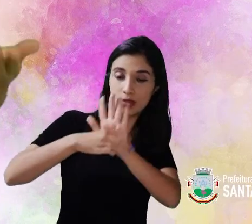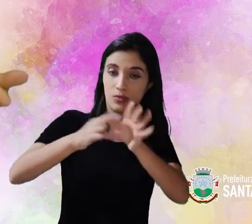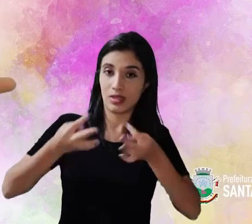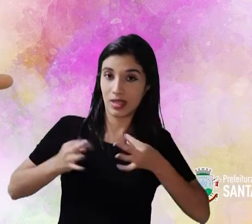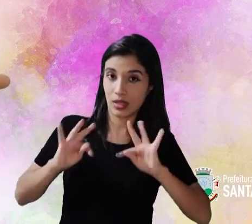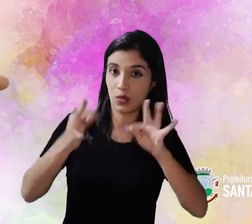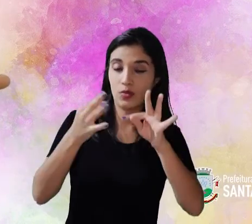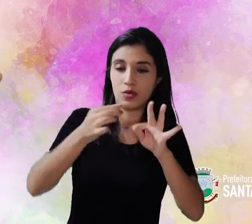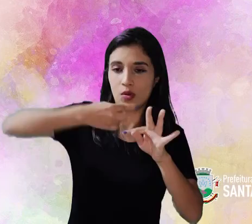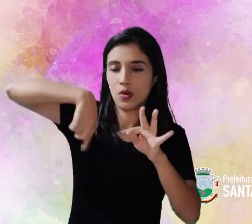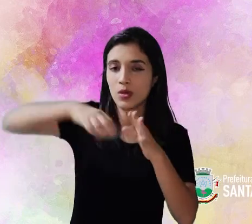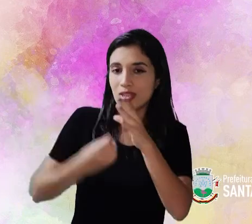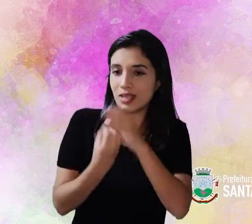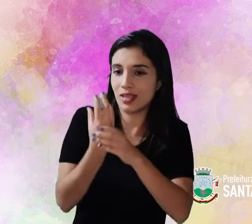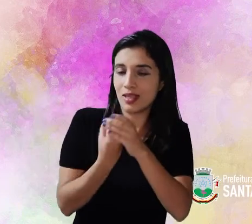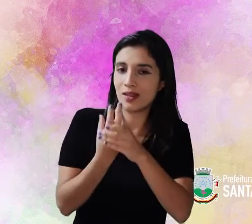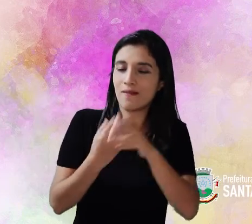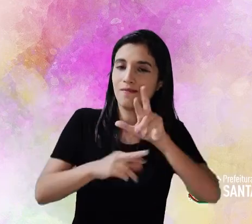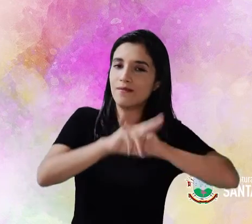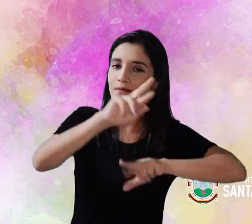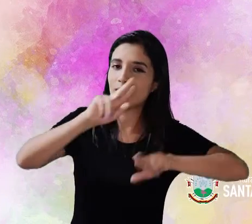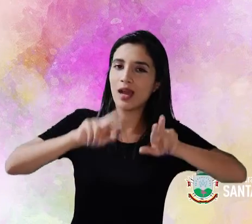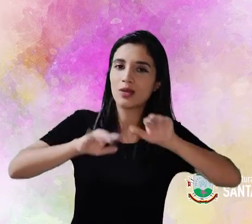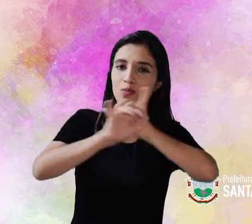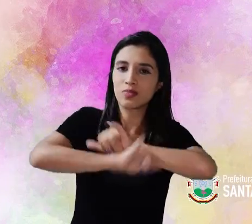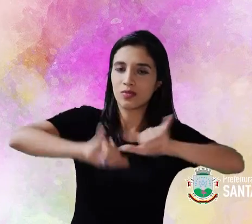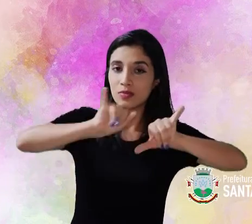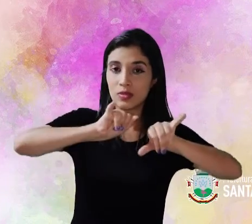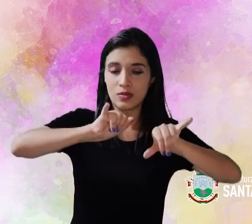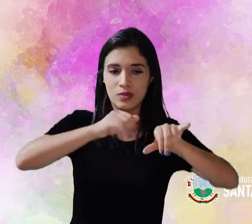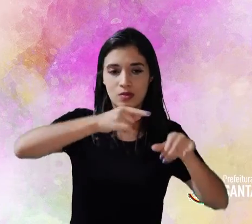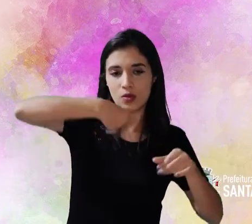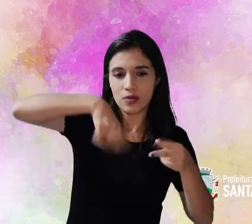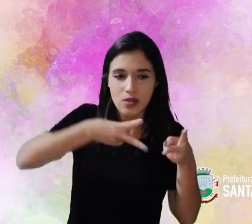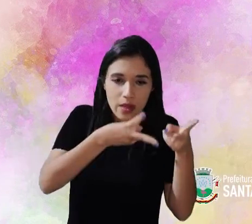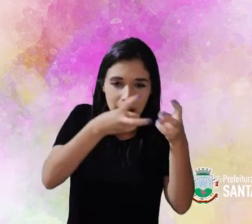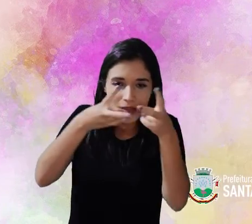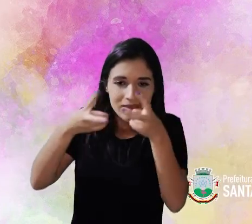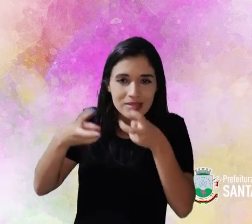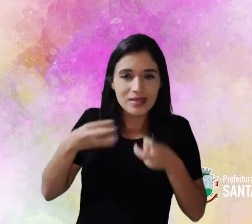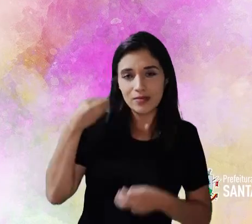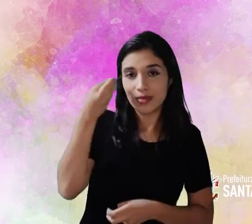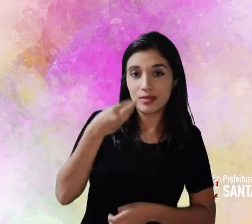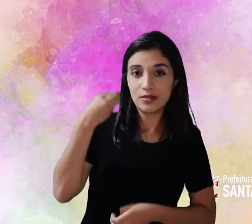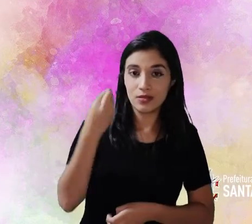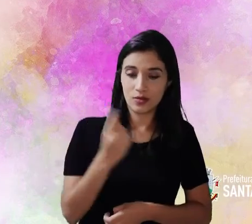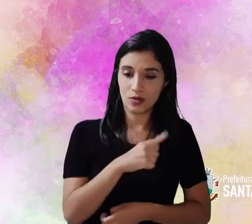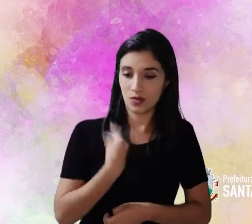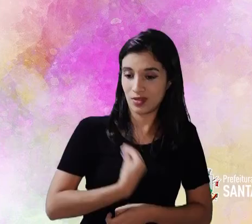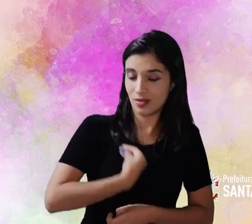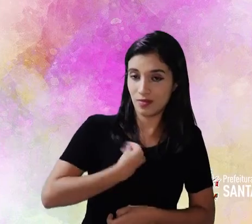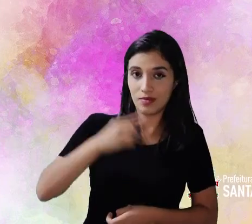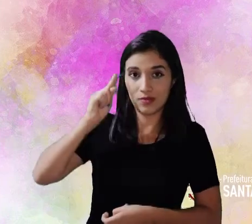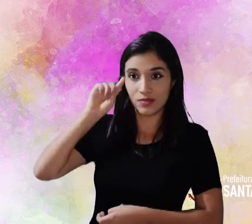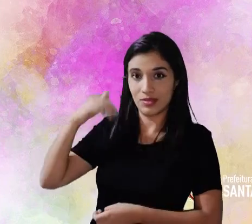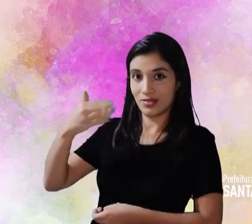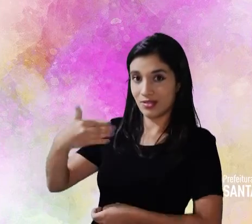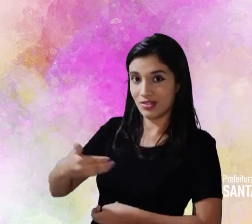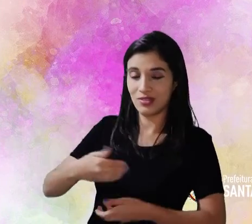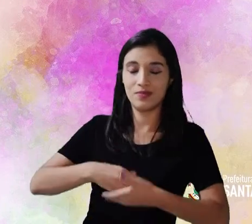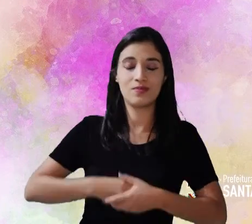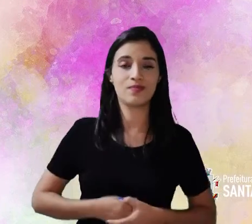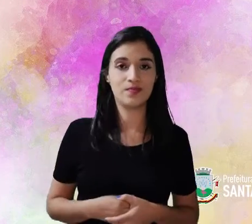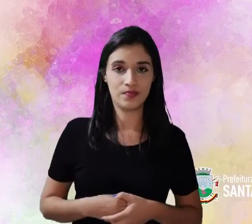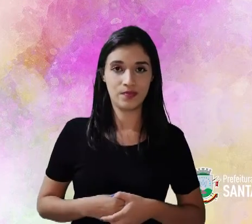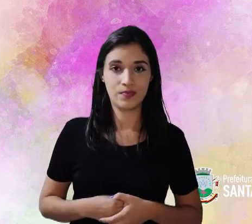recursos tecnológicos, criamos diferentes repertórios para interpretar as experiências que nós vivemos no nosso